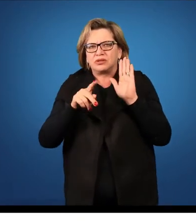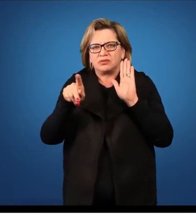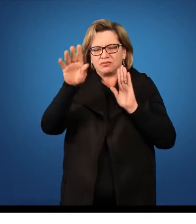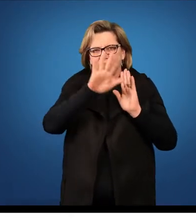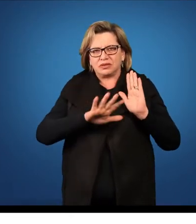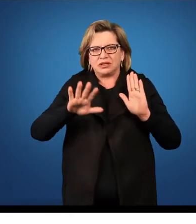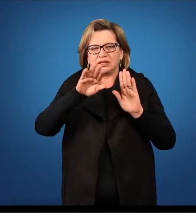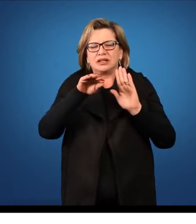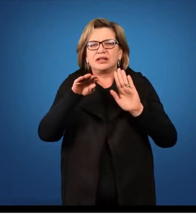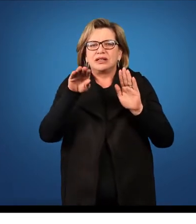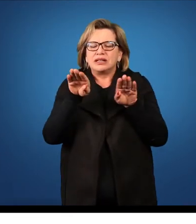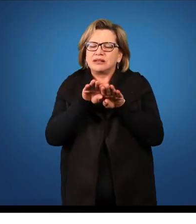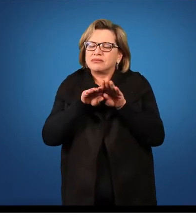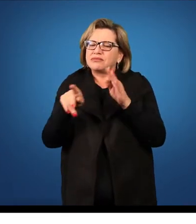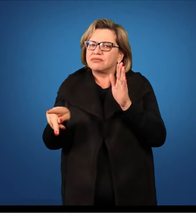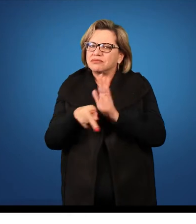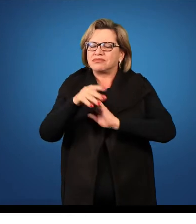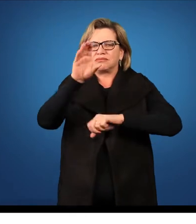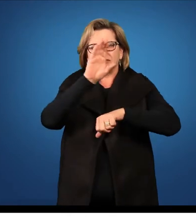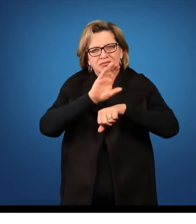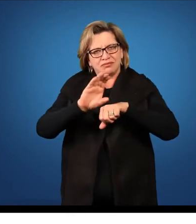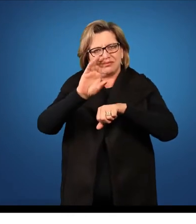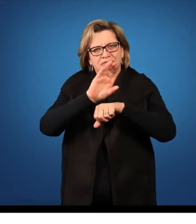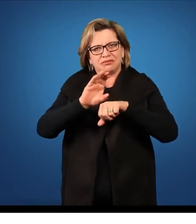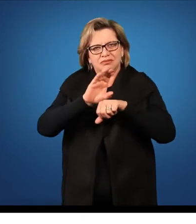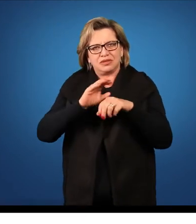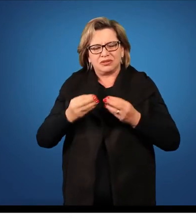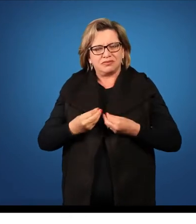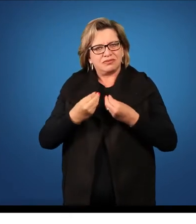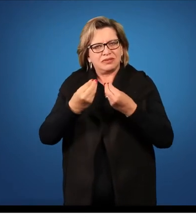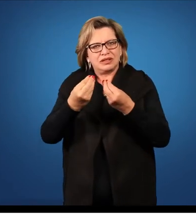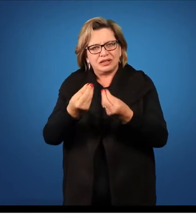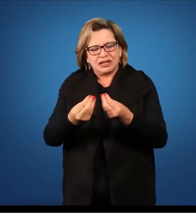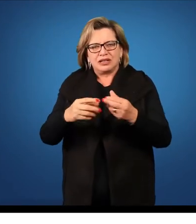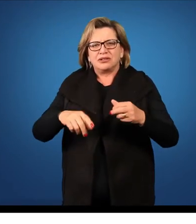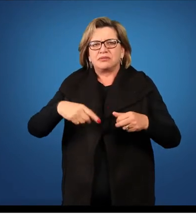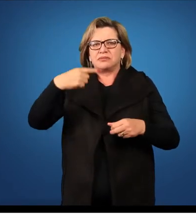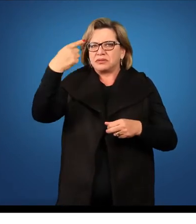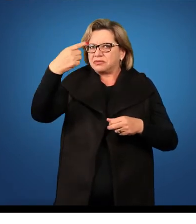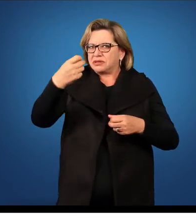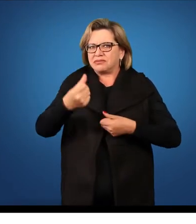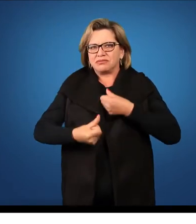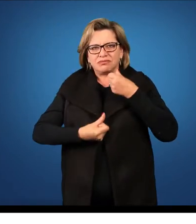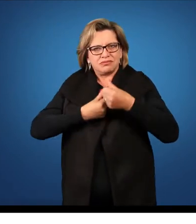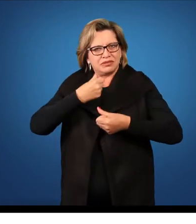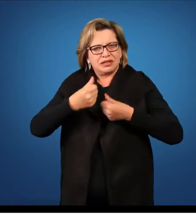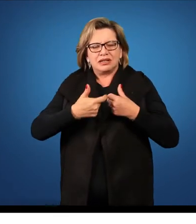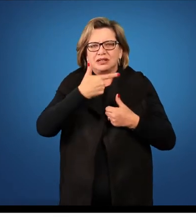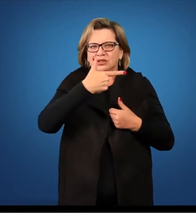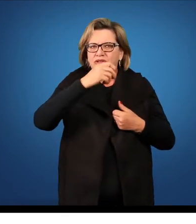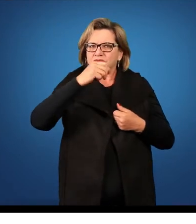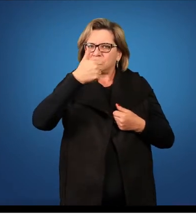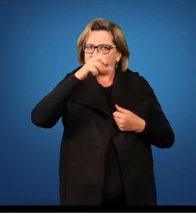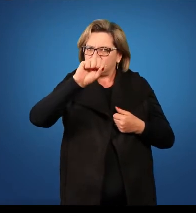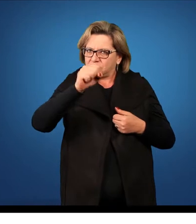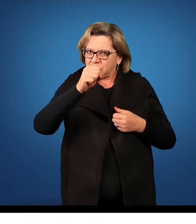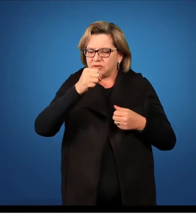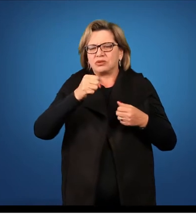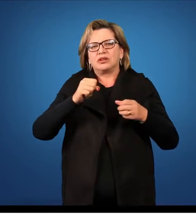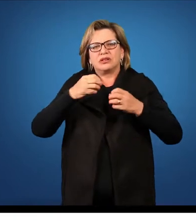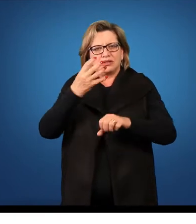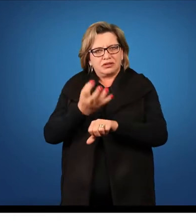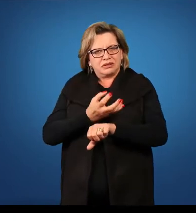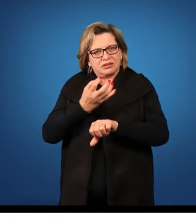e a nossa grade curricular do curso, nós vamos ofertar no primeiro semestre de 2018 esta disciplina estágio